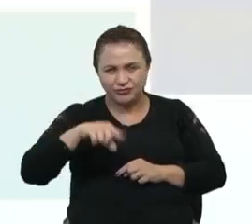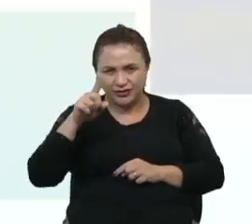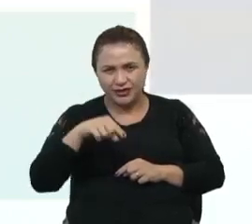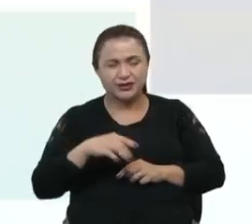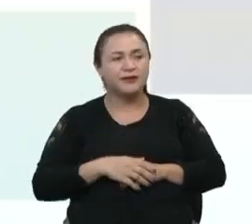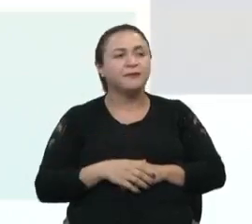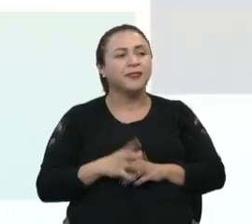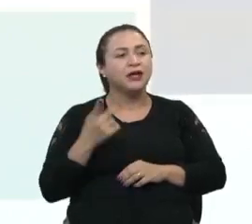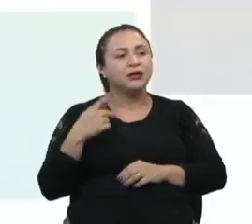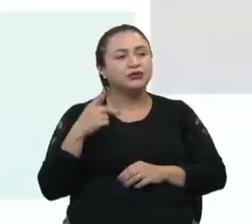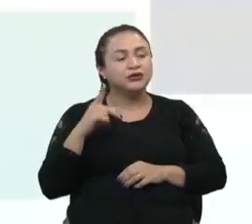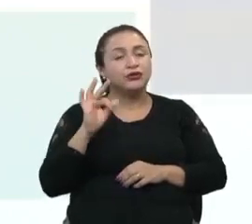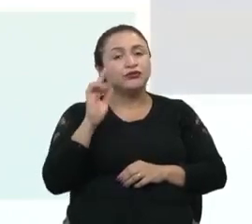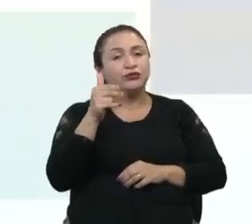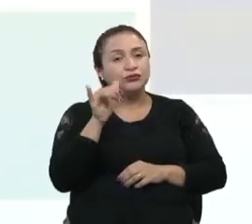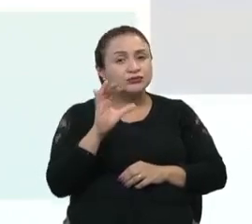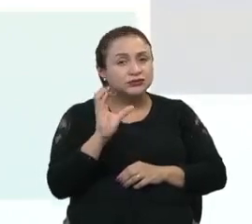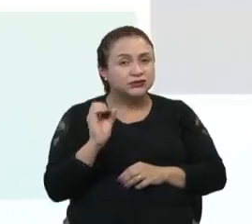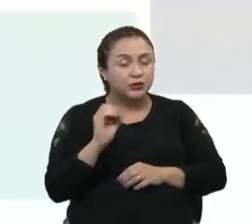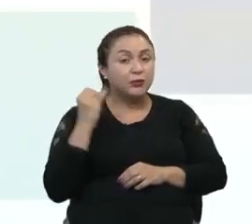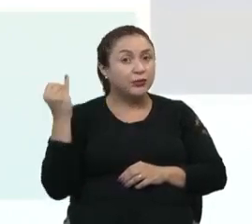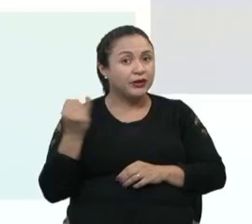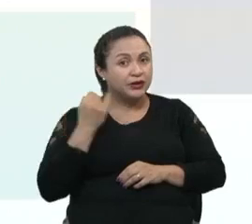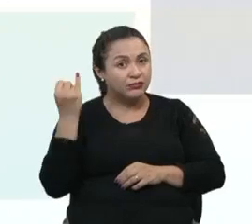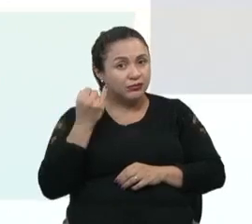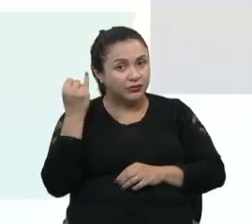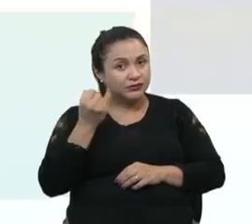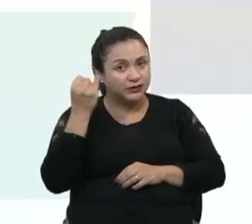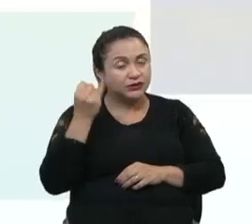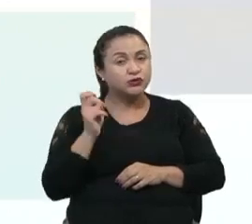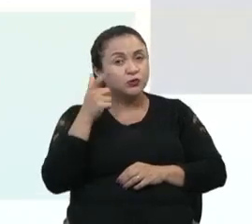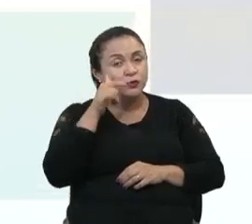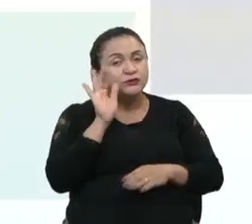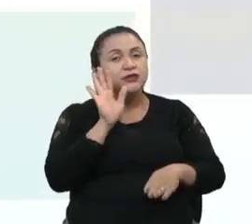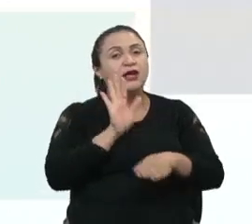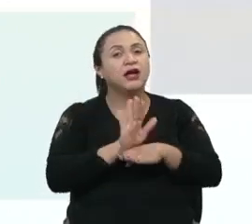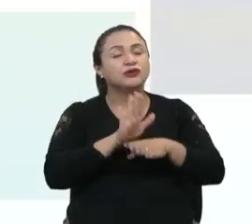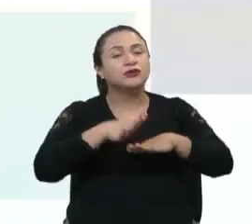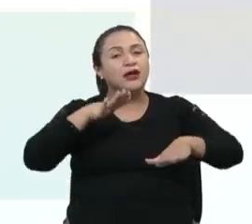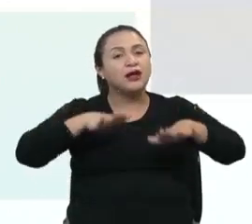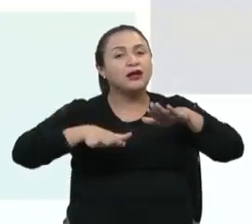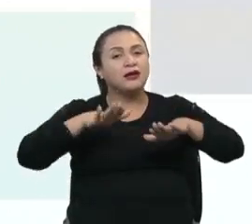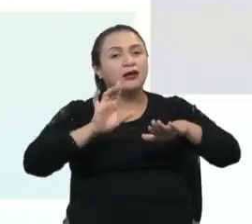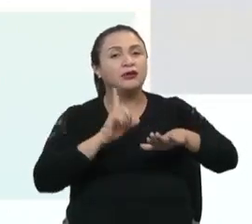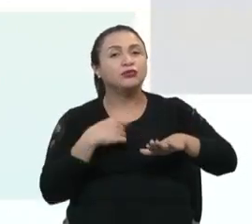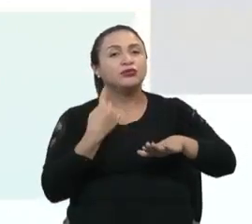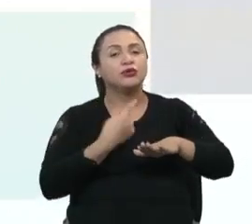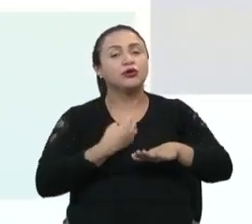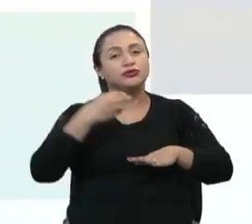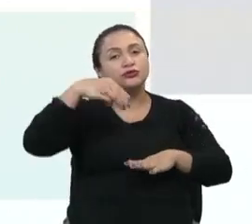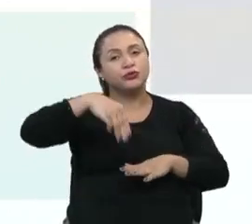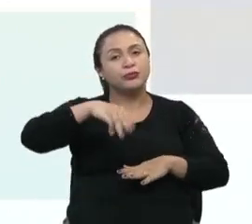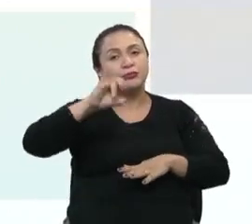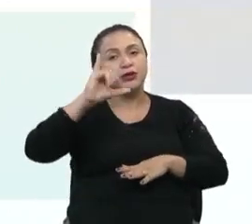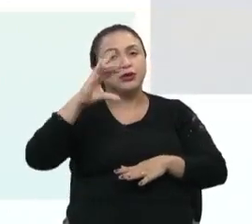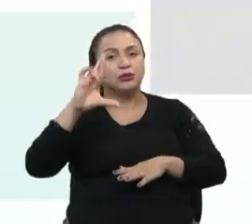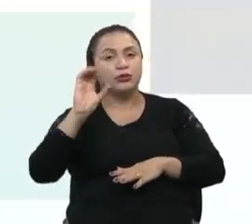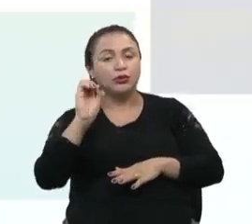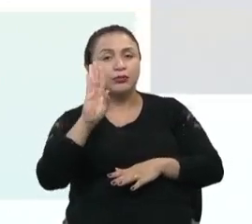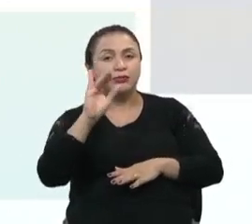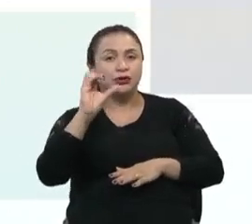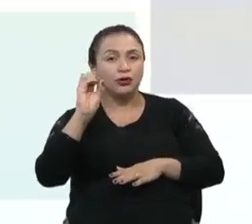na sua função importante para ajudar no equilíbrio da nossa microbiota intestinal.